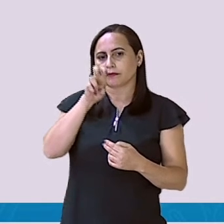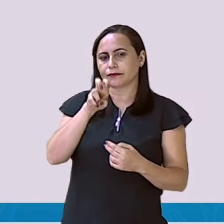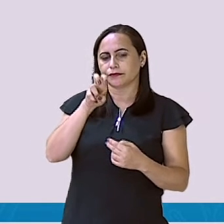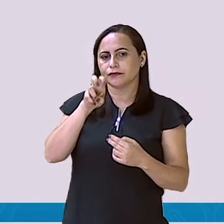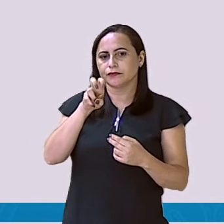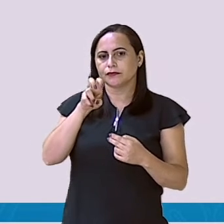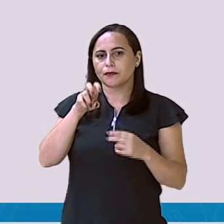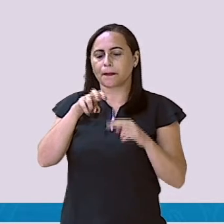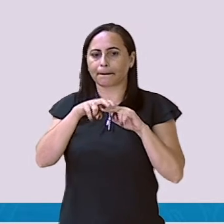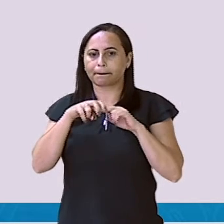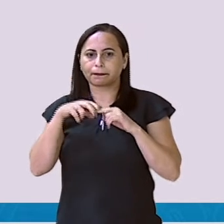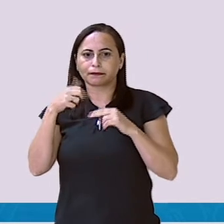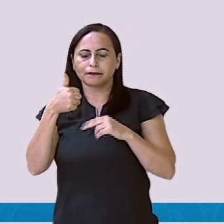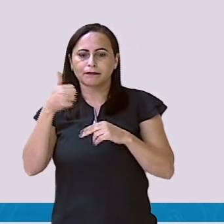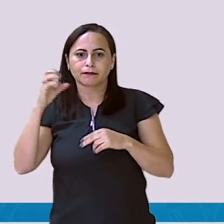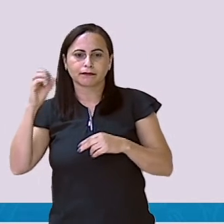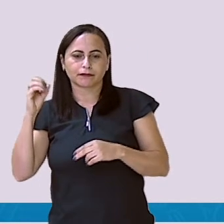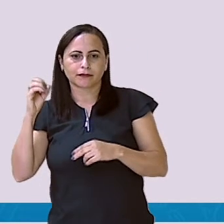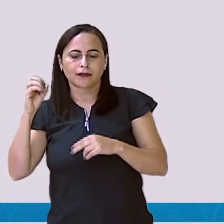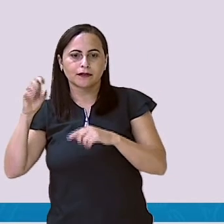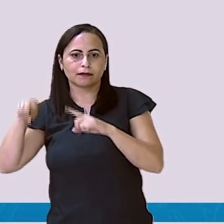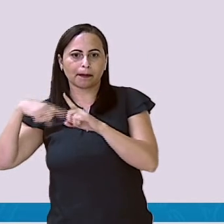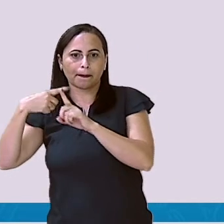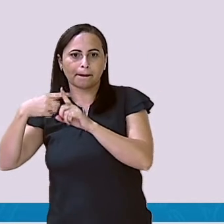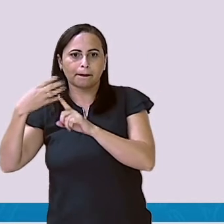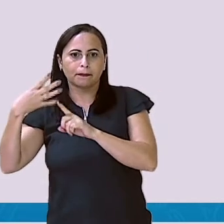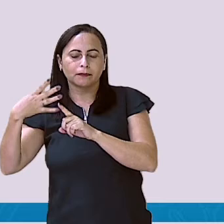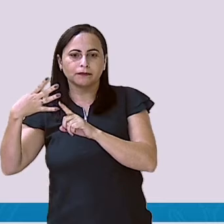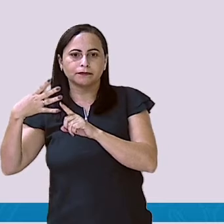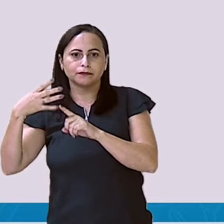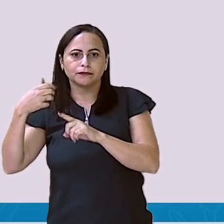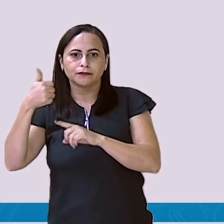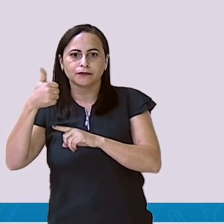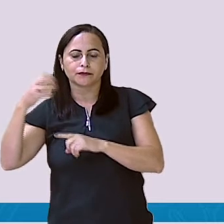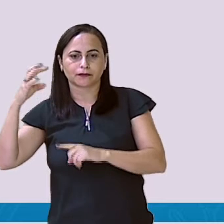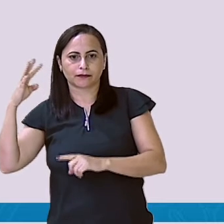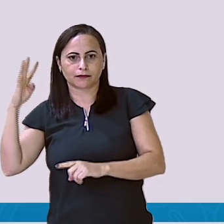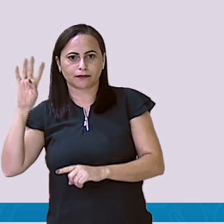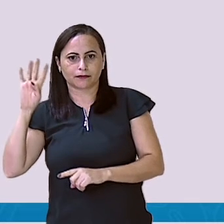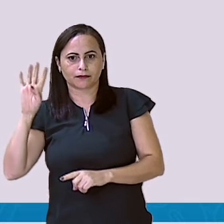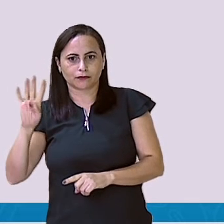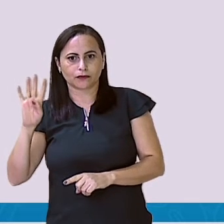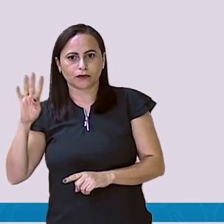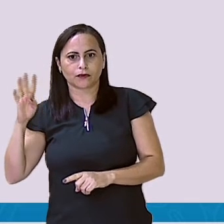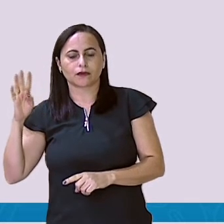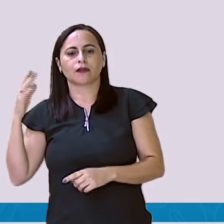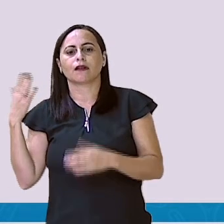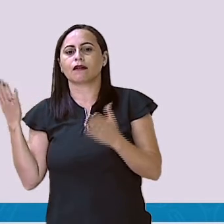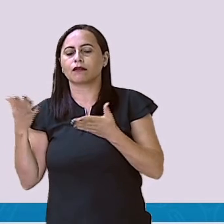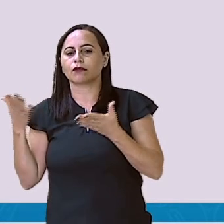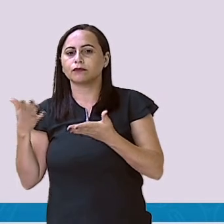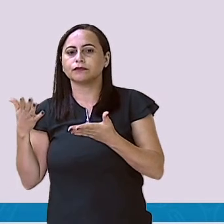emprestou 10. Mas, eu já tinha 4. Eu fiquei com 14.